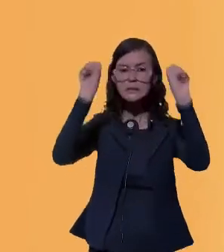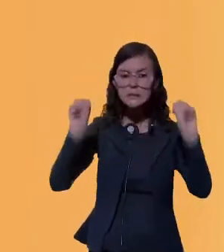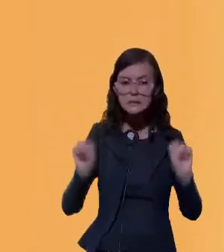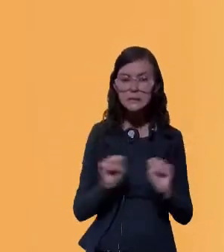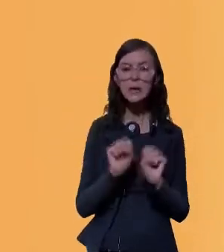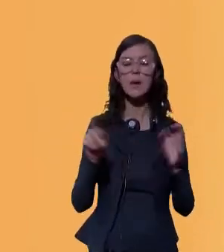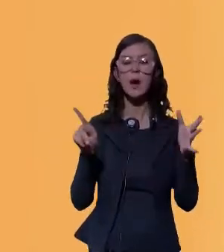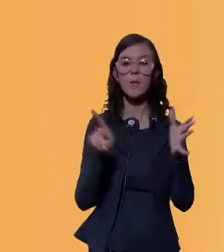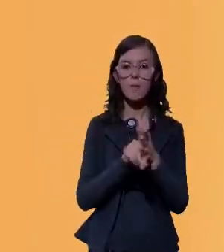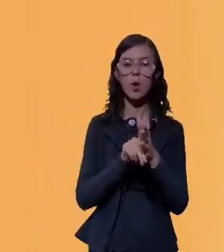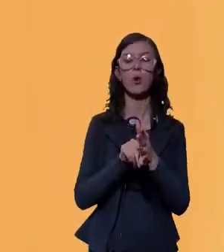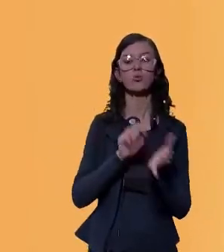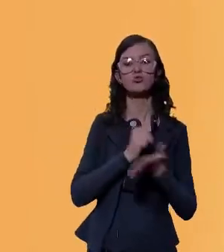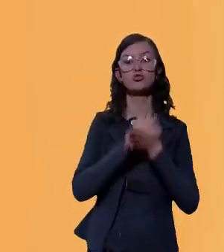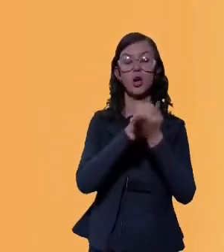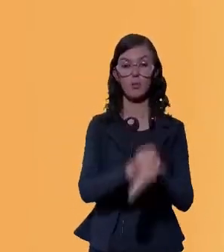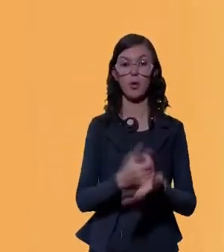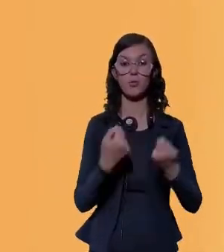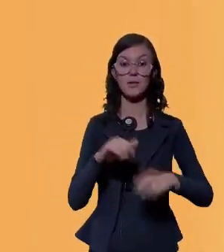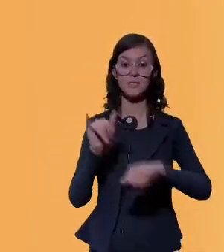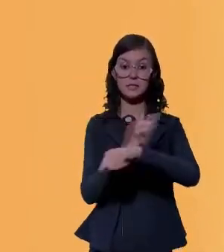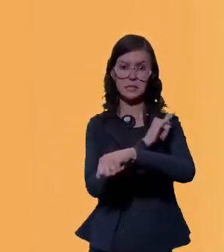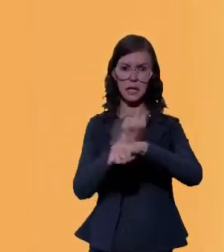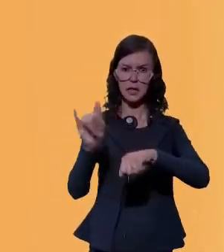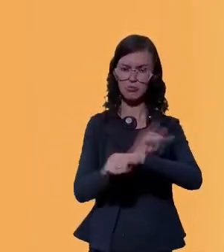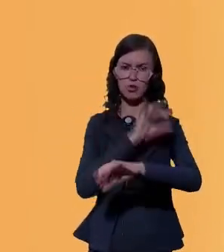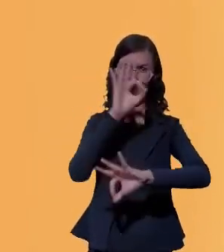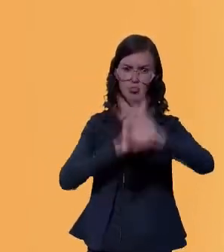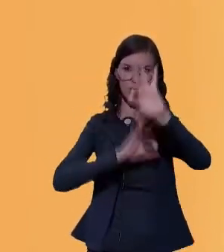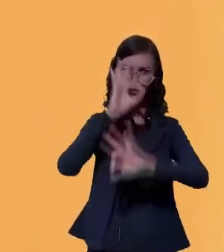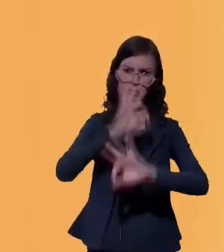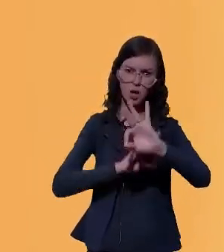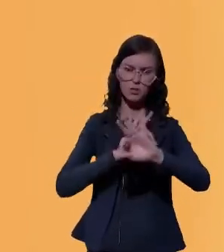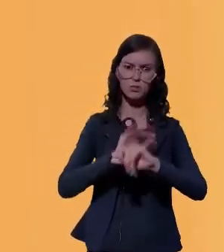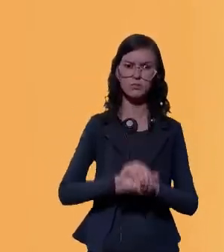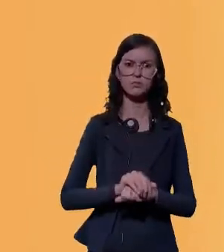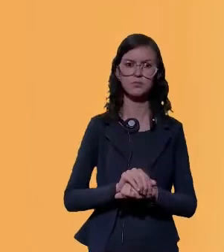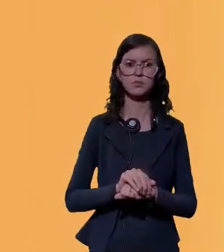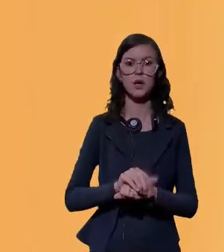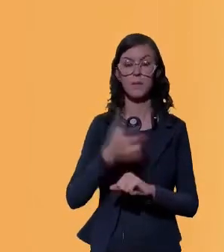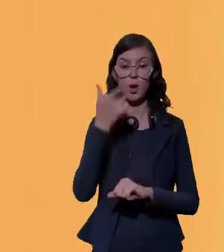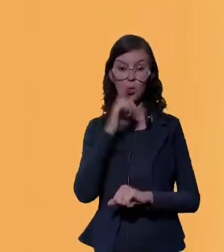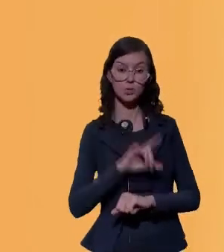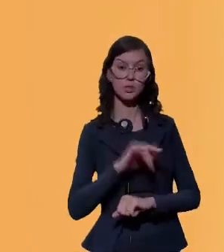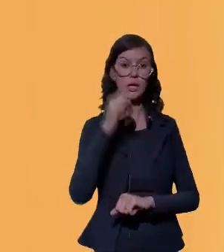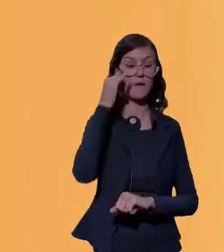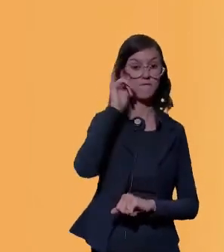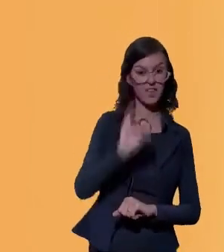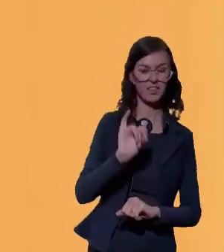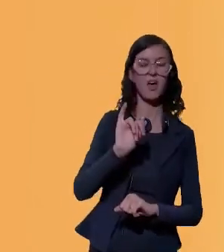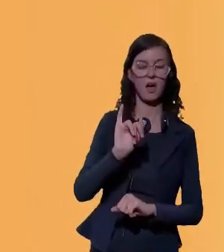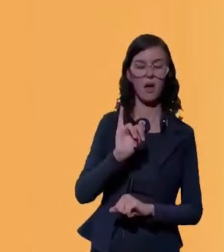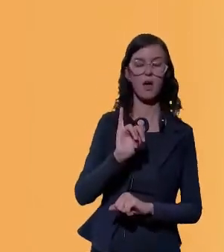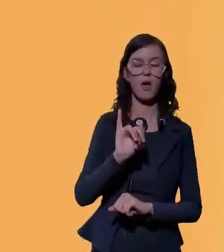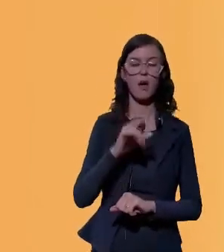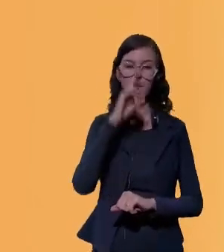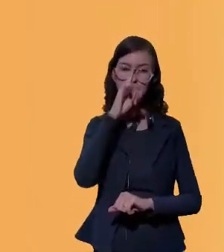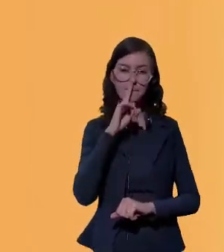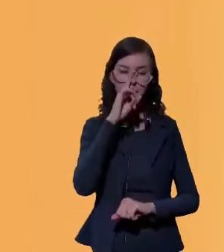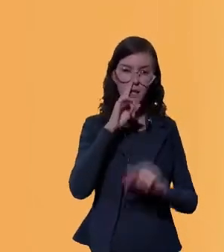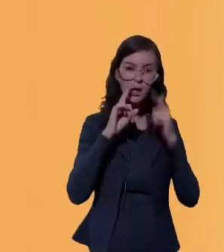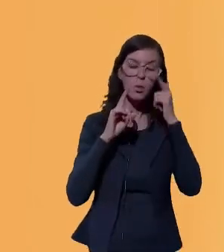Fomento, ele precisa estar estrategicamente posicionado tanto para mitigar ou evitar riscos, quanto para